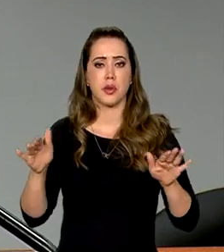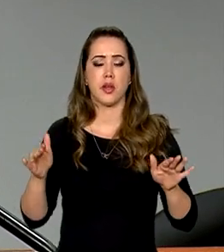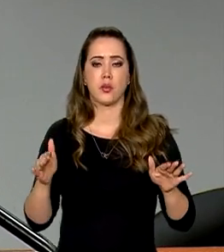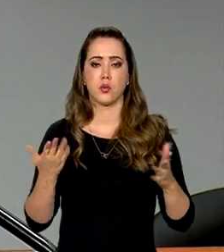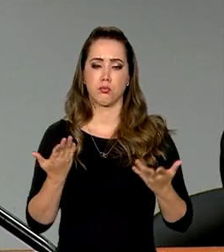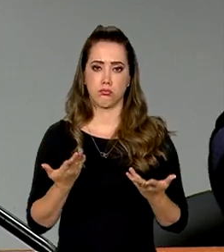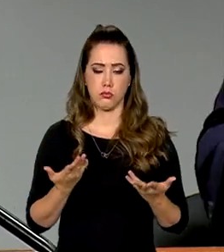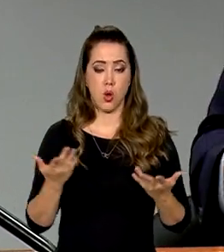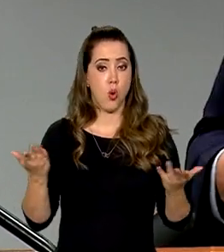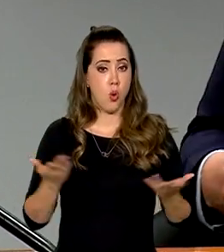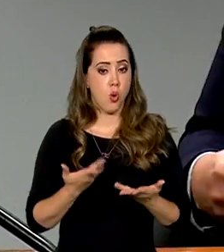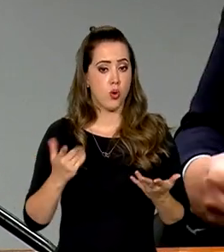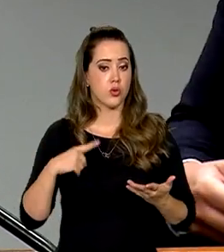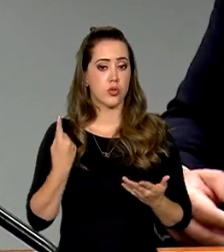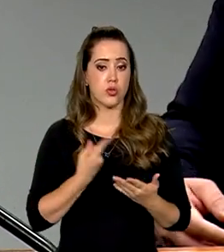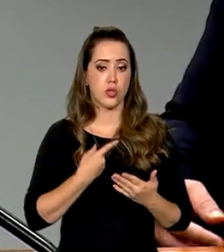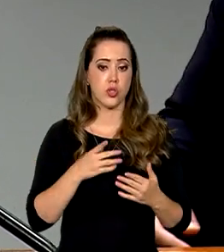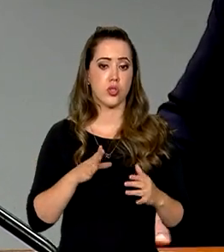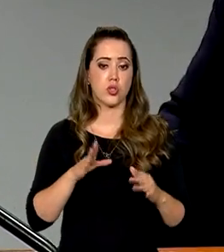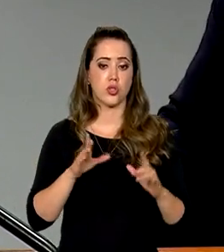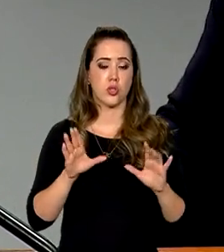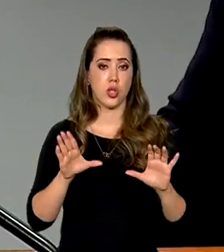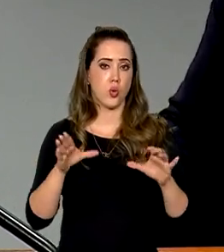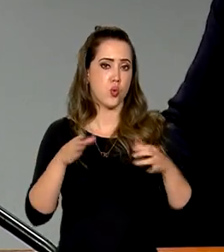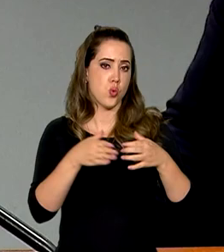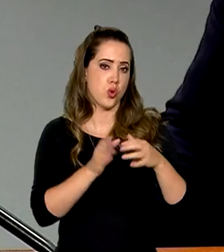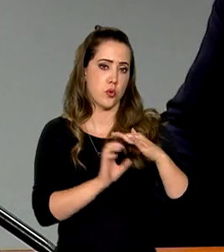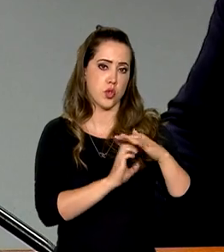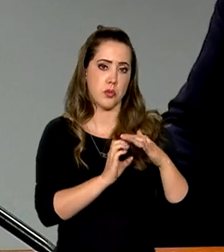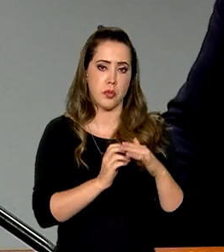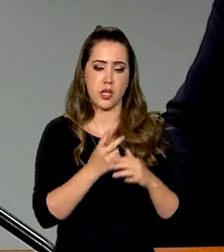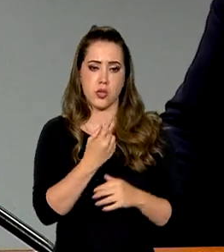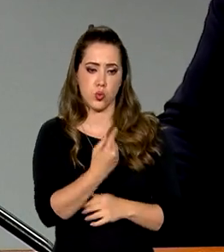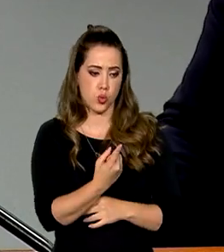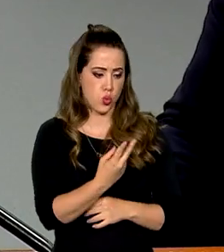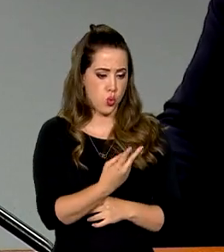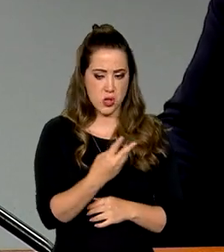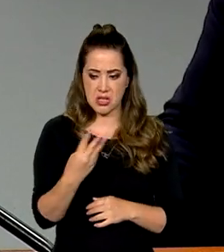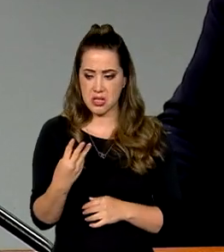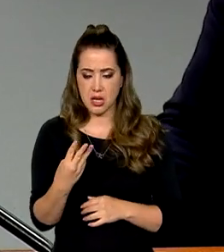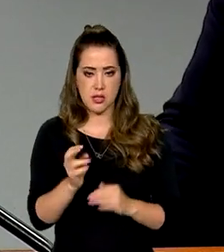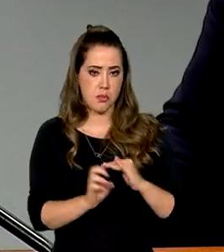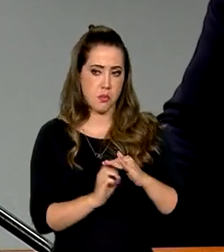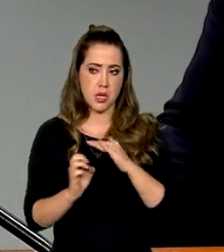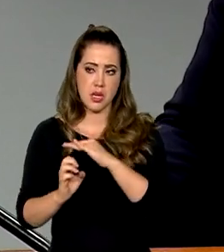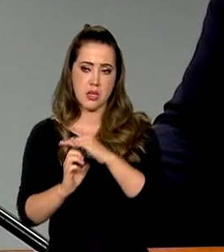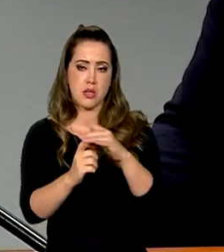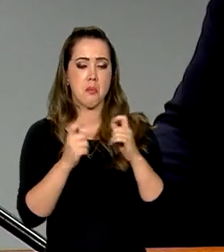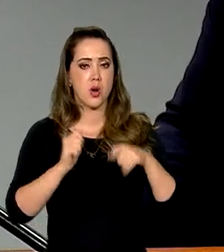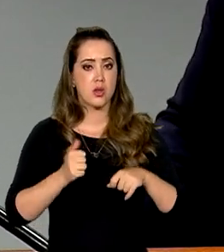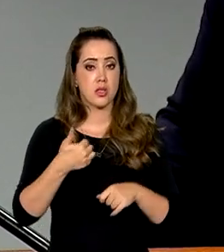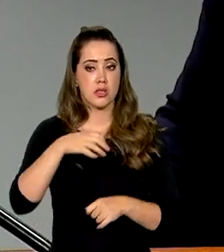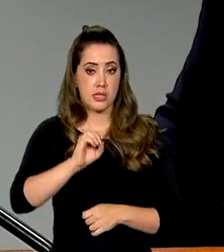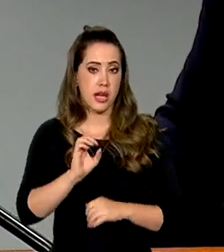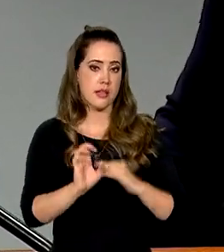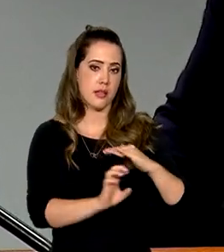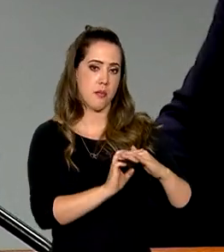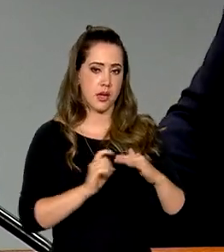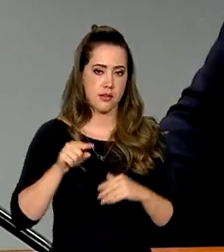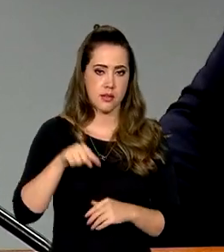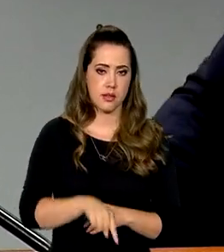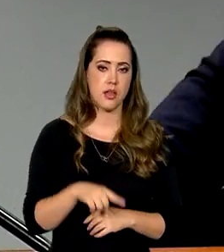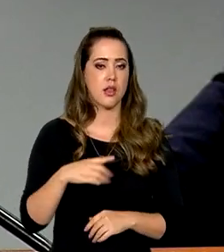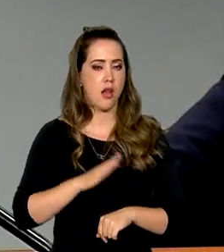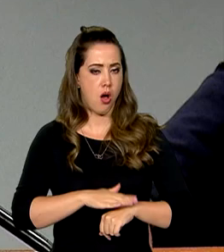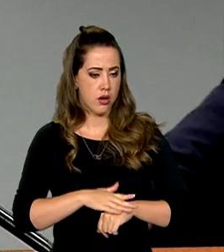Porque hoje o que a gente tem é para um mercado fechado, para um monopólio, para duas ou três empresas. Para que a gente possa aqui ter 10 empresas e, na hora que